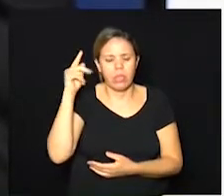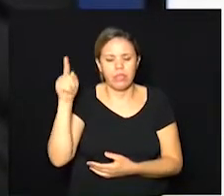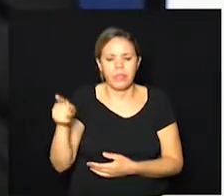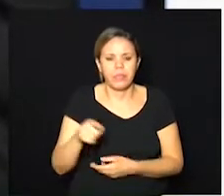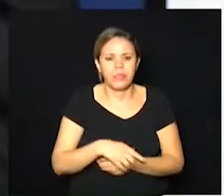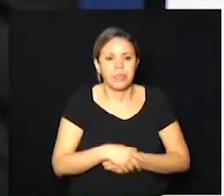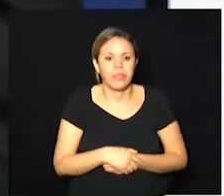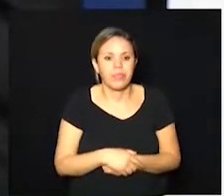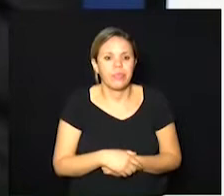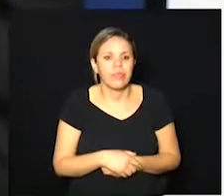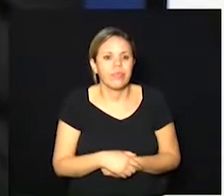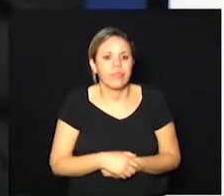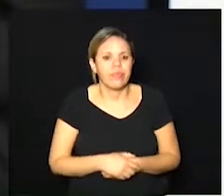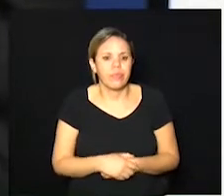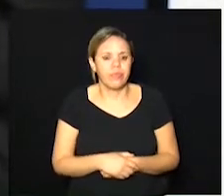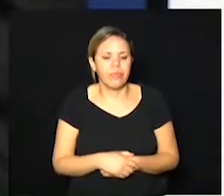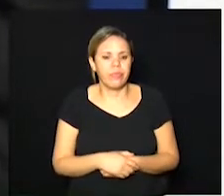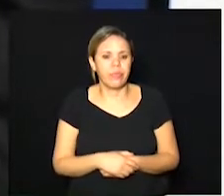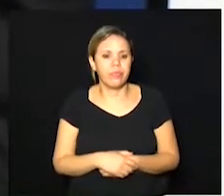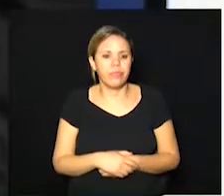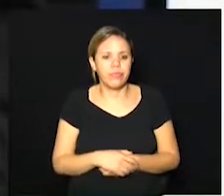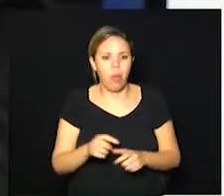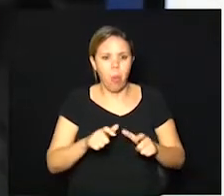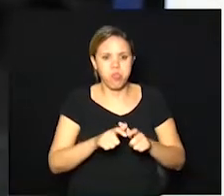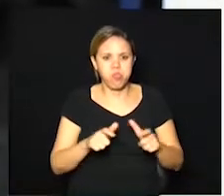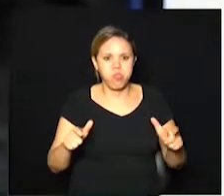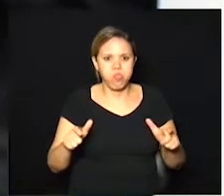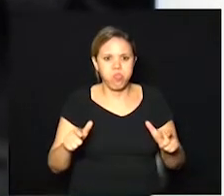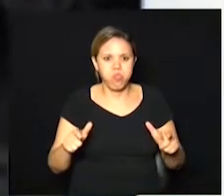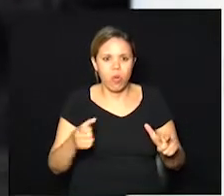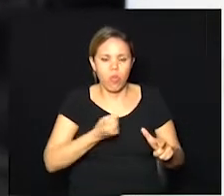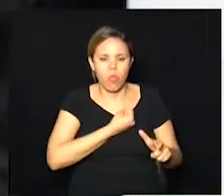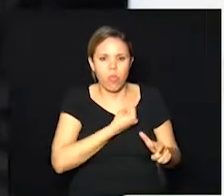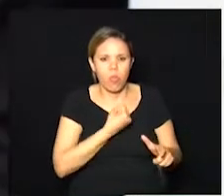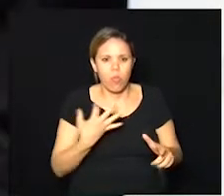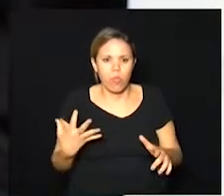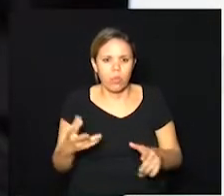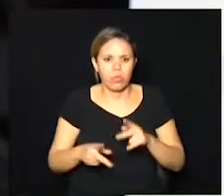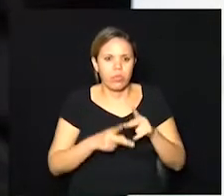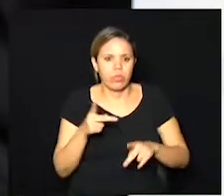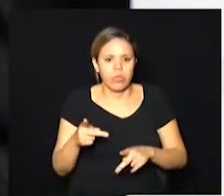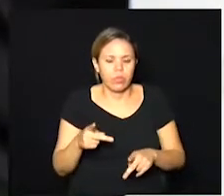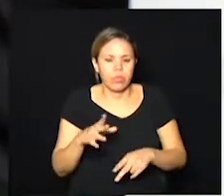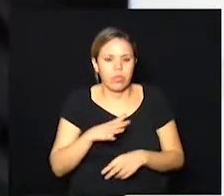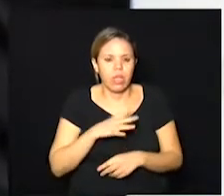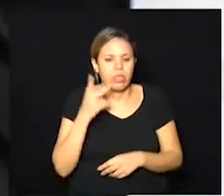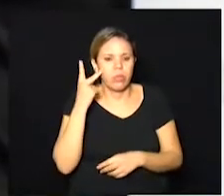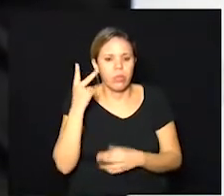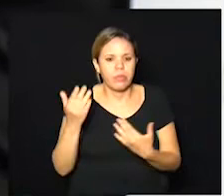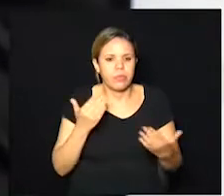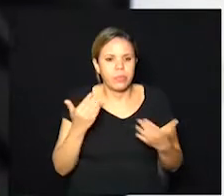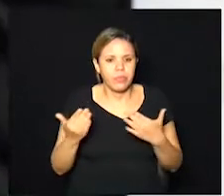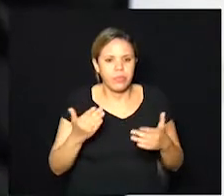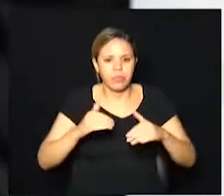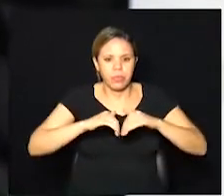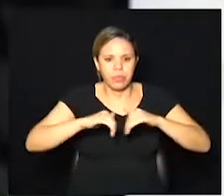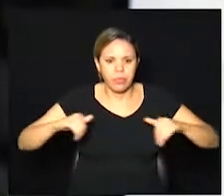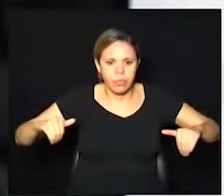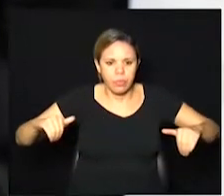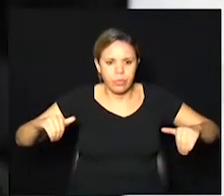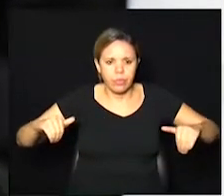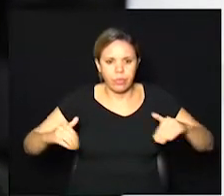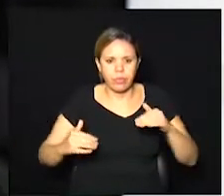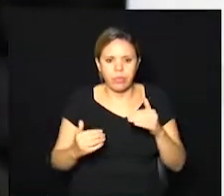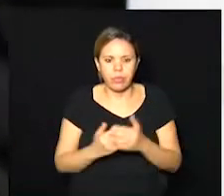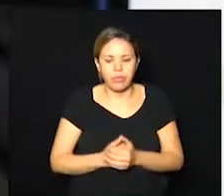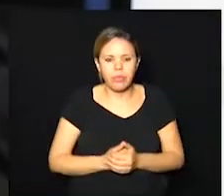E aqui, pela grandeza de número, proporção de moradores em São Paulo, ela é dividida por várias subregiões.